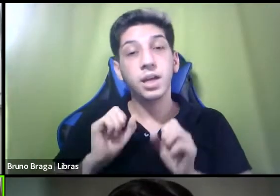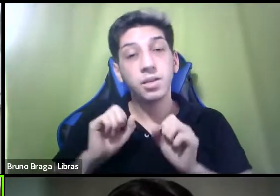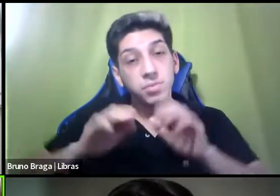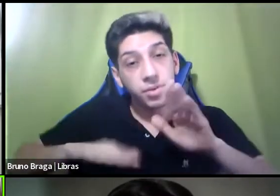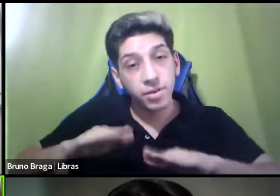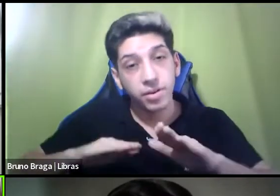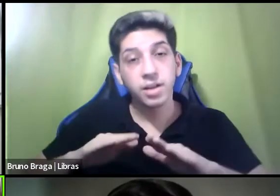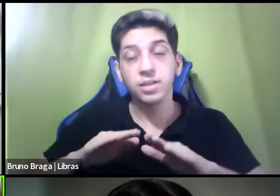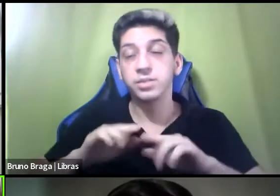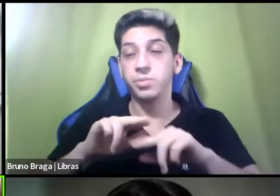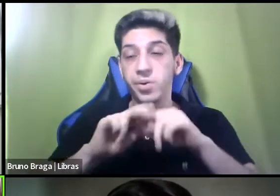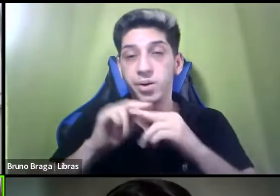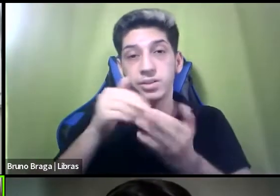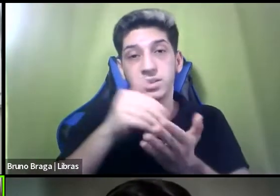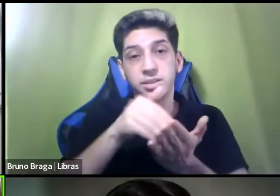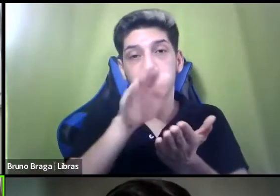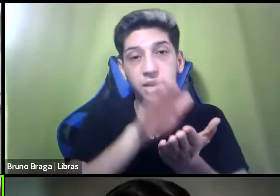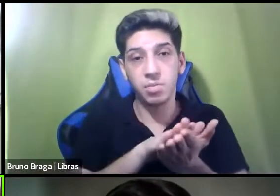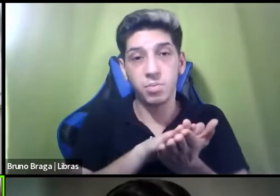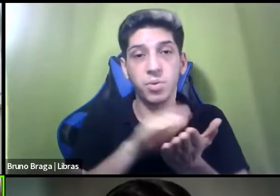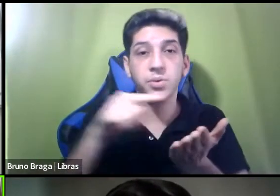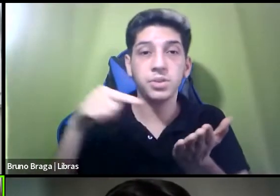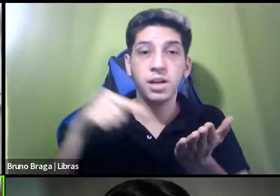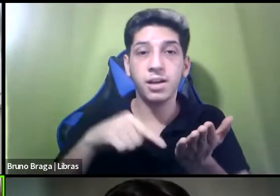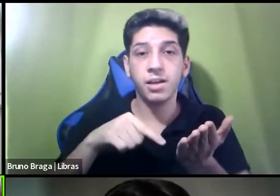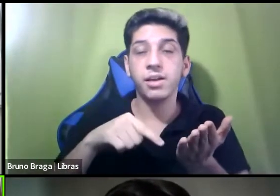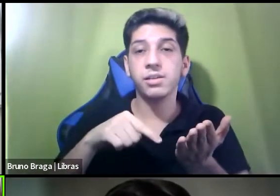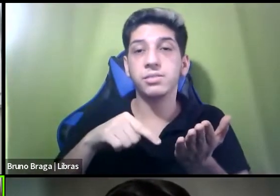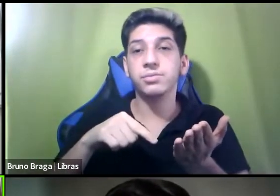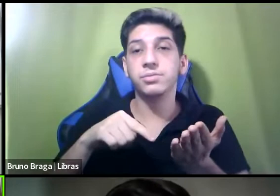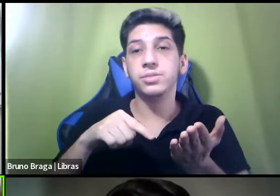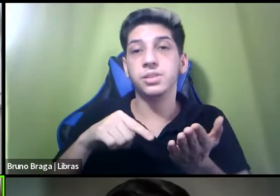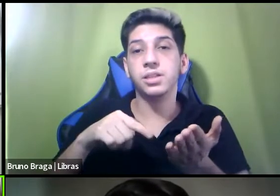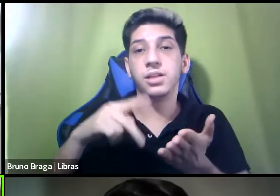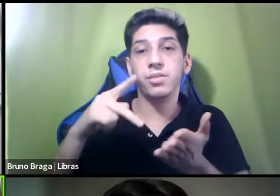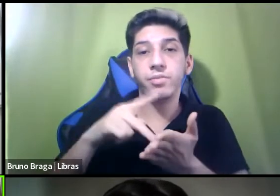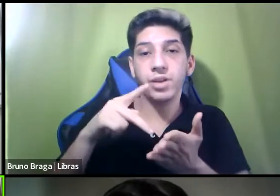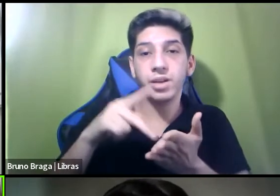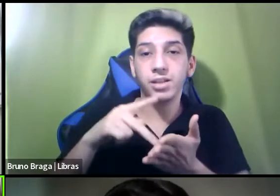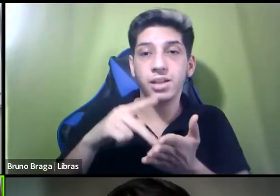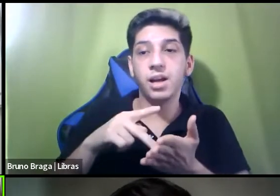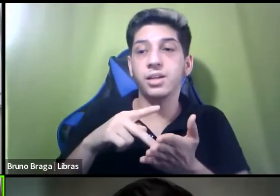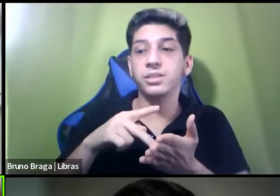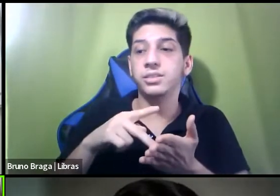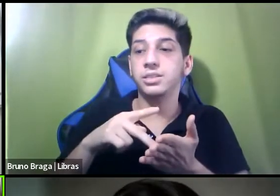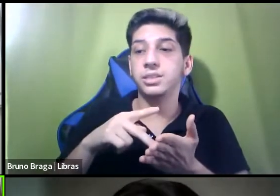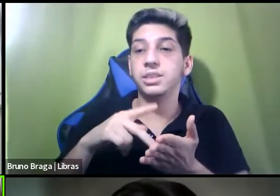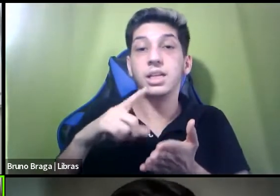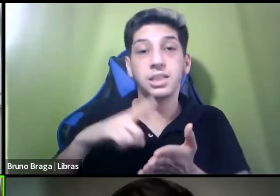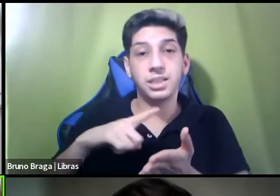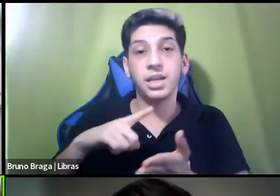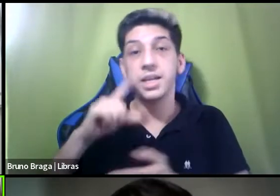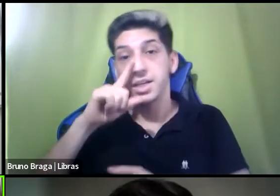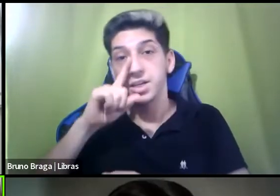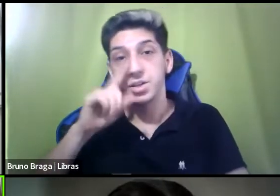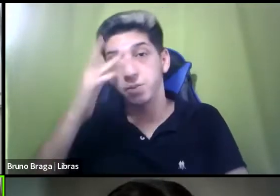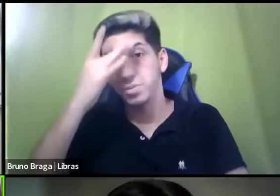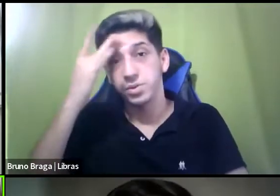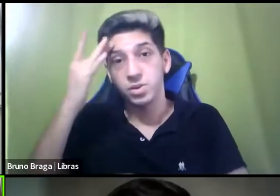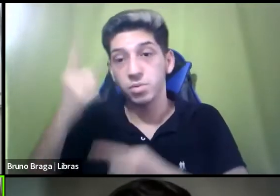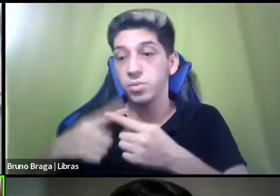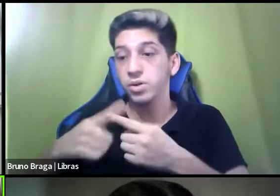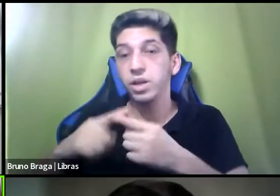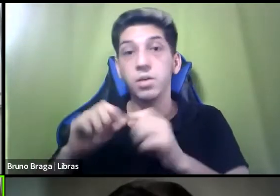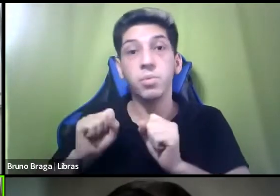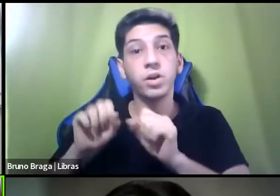multa é algo que efetivamente a coloca numa situação de risco porque ela pode ser presa com o